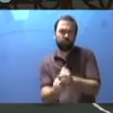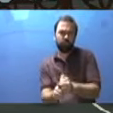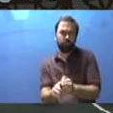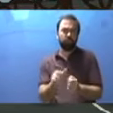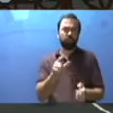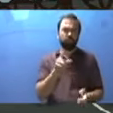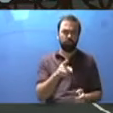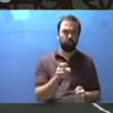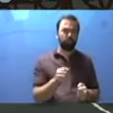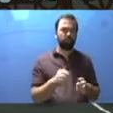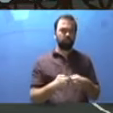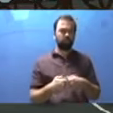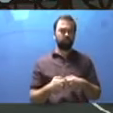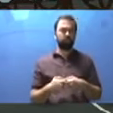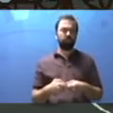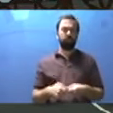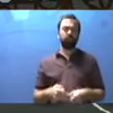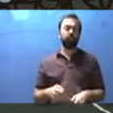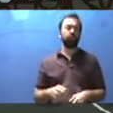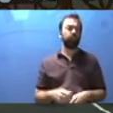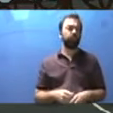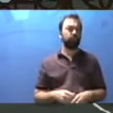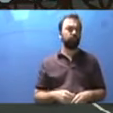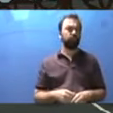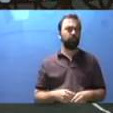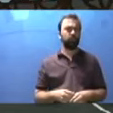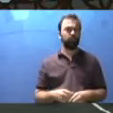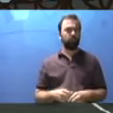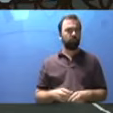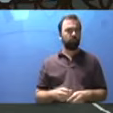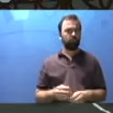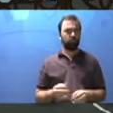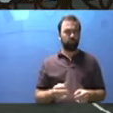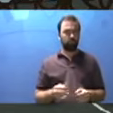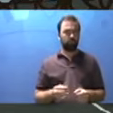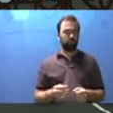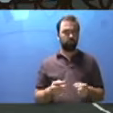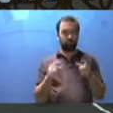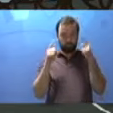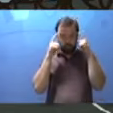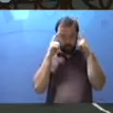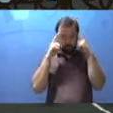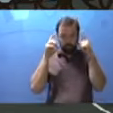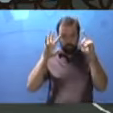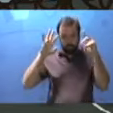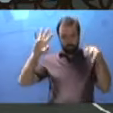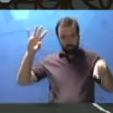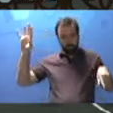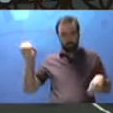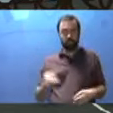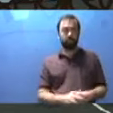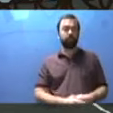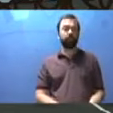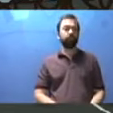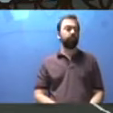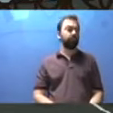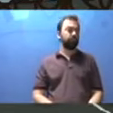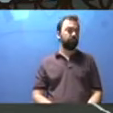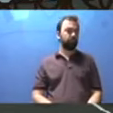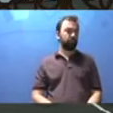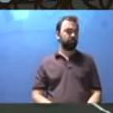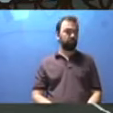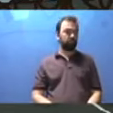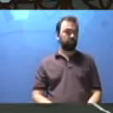do nosso distanciamento. A gente vai fazer todo mundo junto. Por conta do distanciamento, nós vamos fazer aqui, na imaginação. Certo?